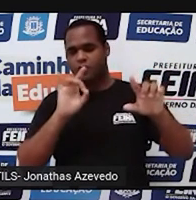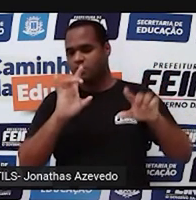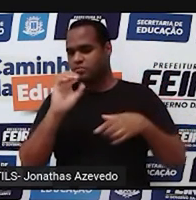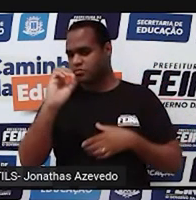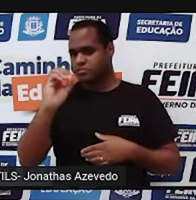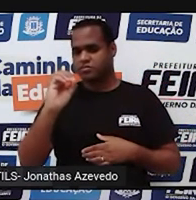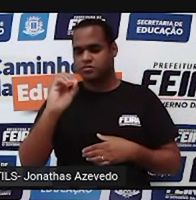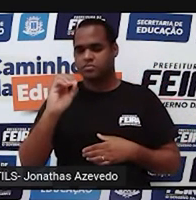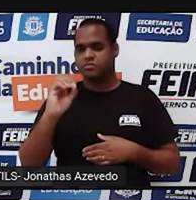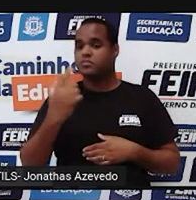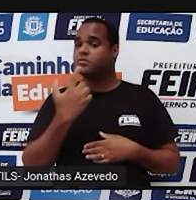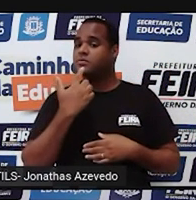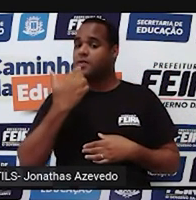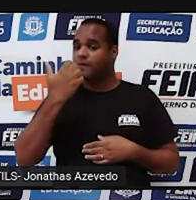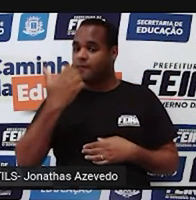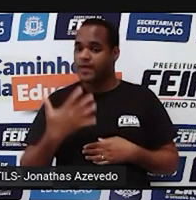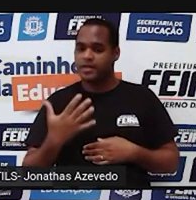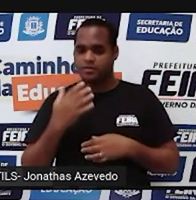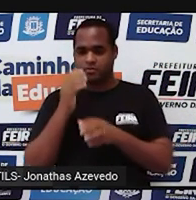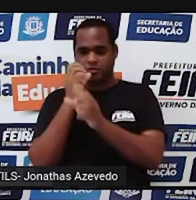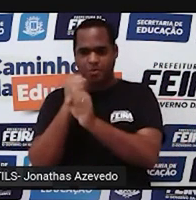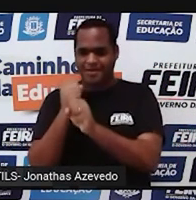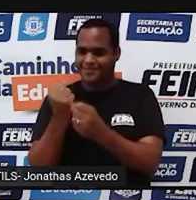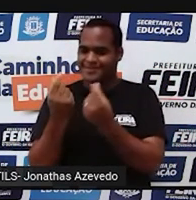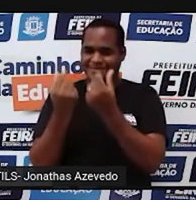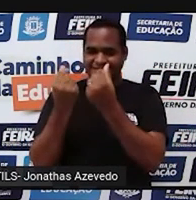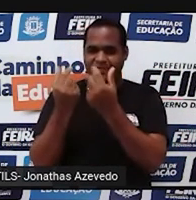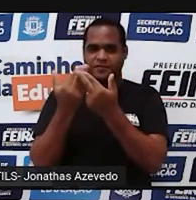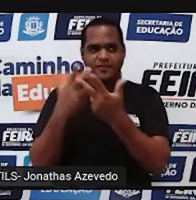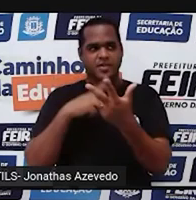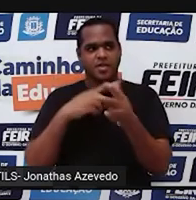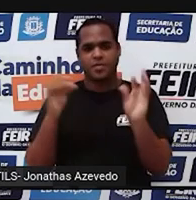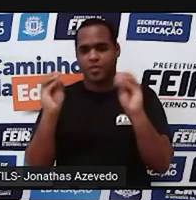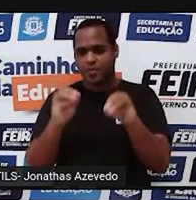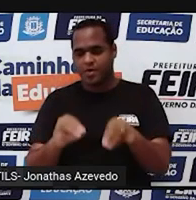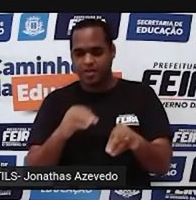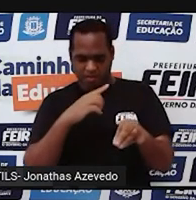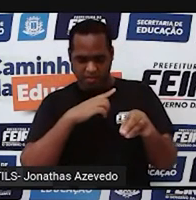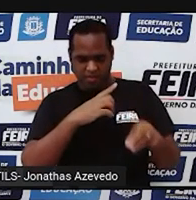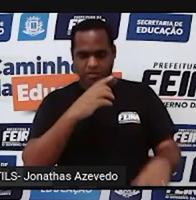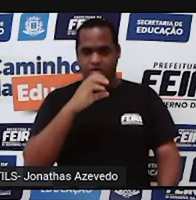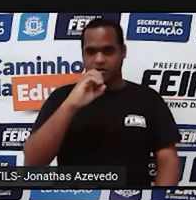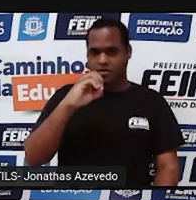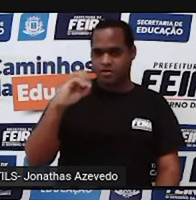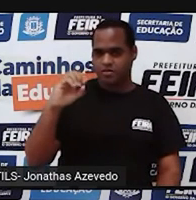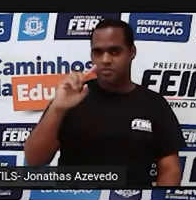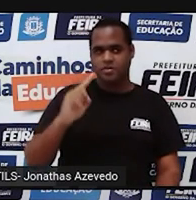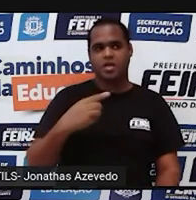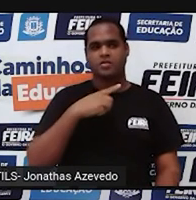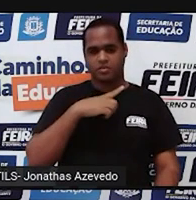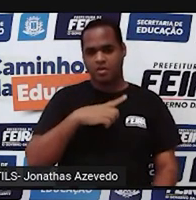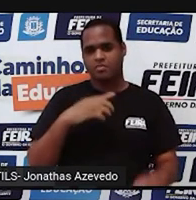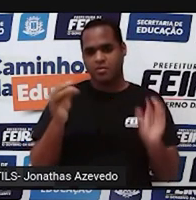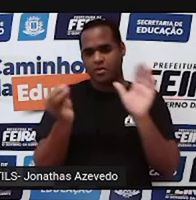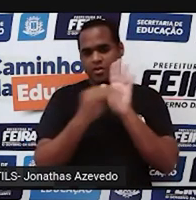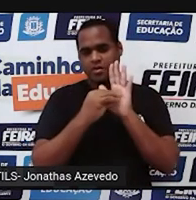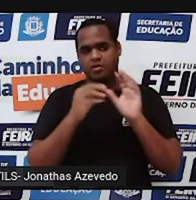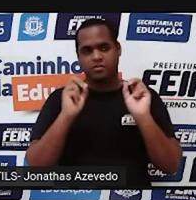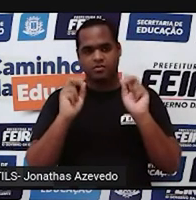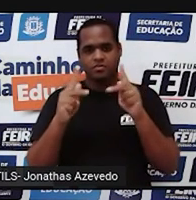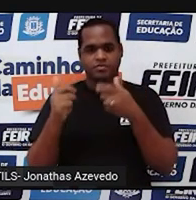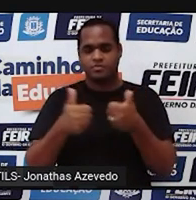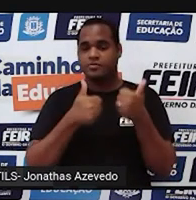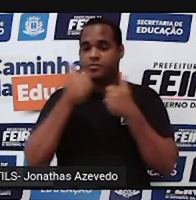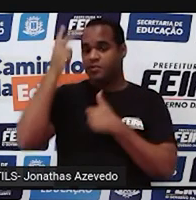Se a gente está falando do nosso sistema monetário, gente colocaria aí dois zerinhos. Beleza? Então,